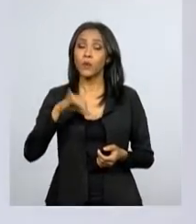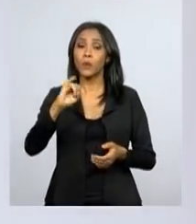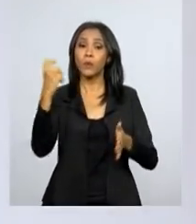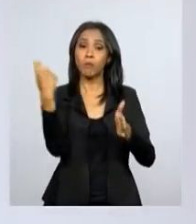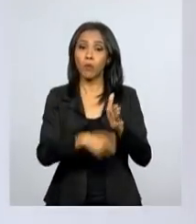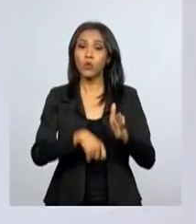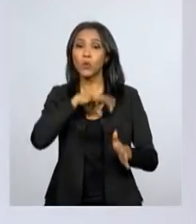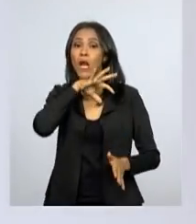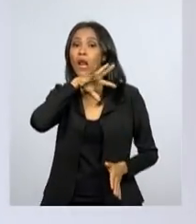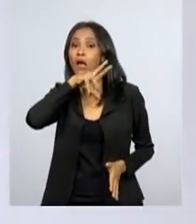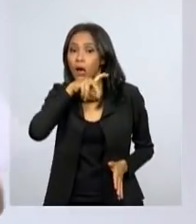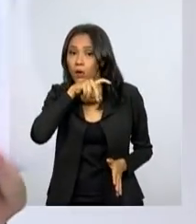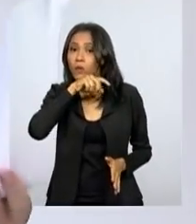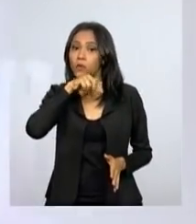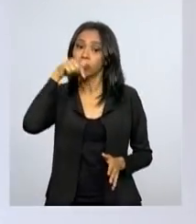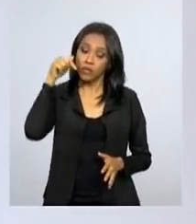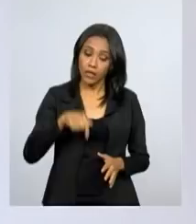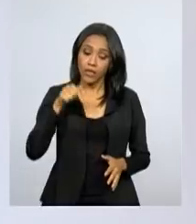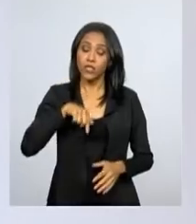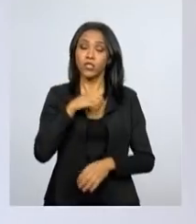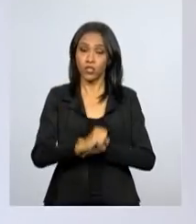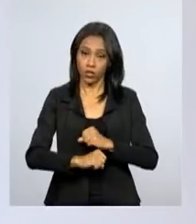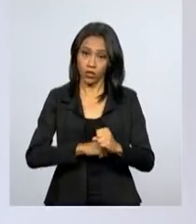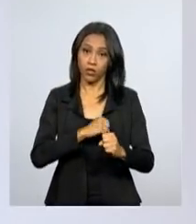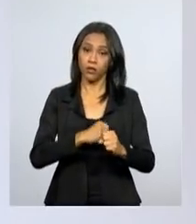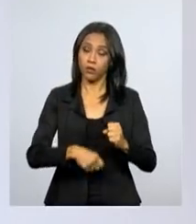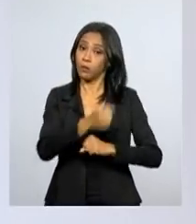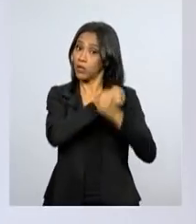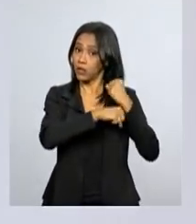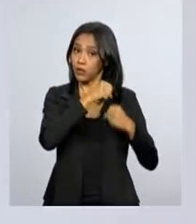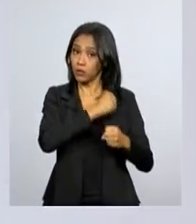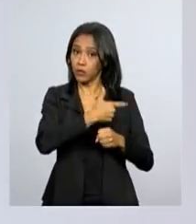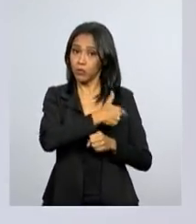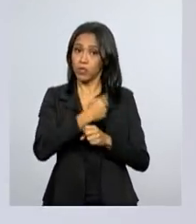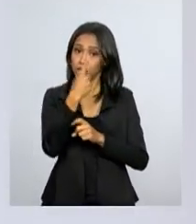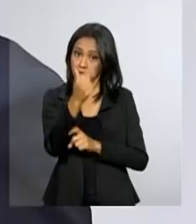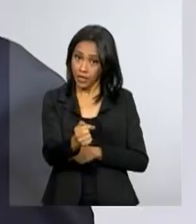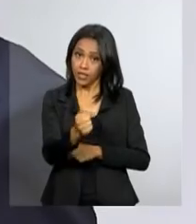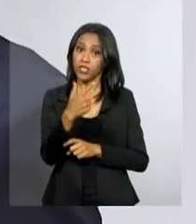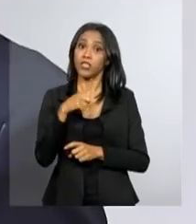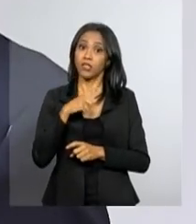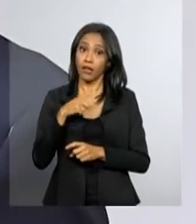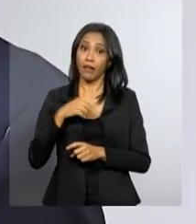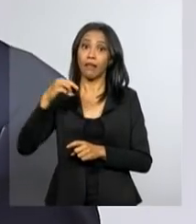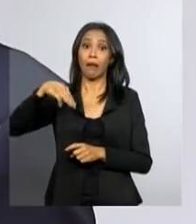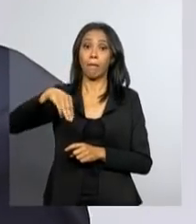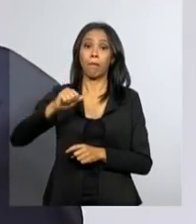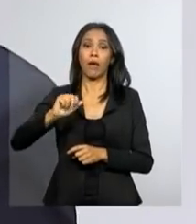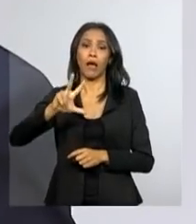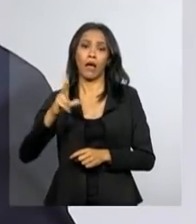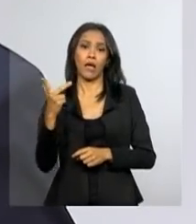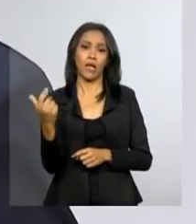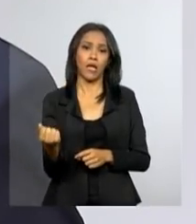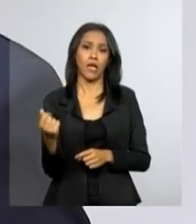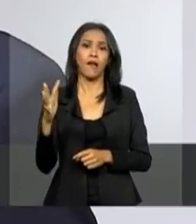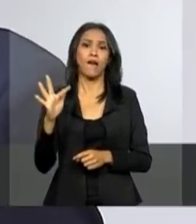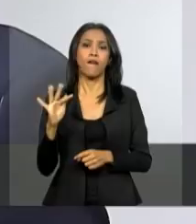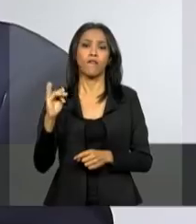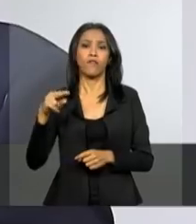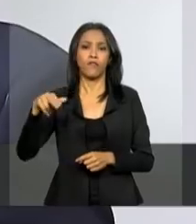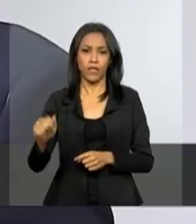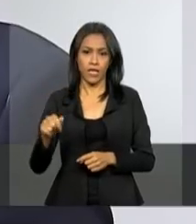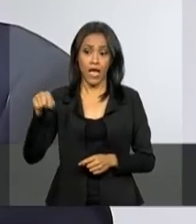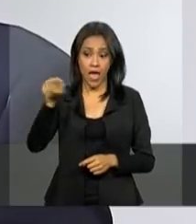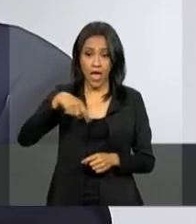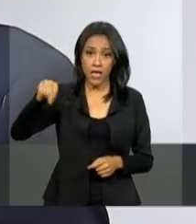Física desse ano, referente ao ano base 2017, retida na malha fina. Esses 383 mil contribuintes,